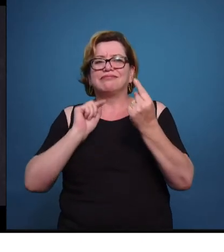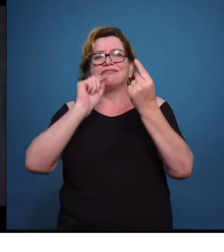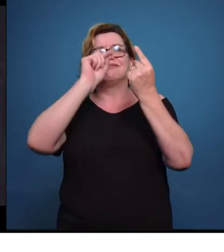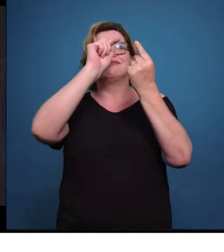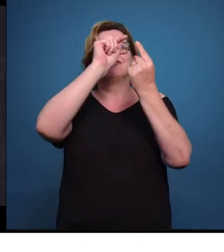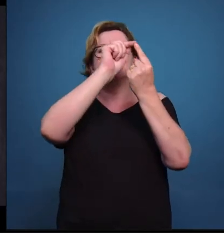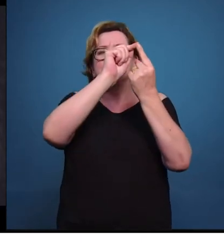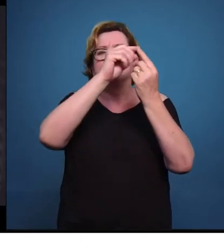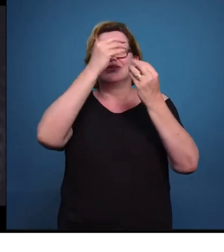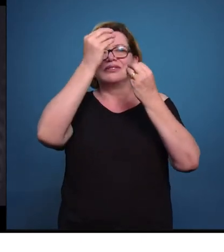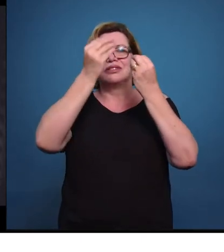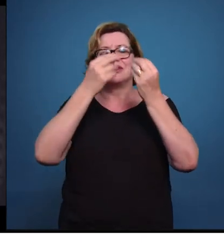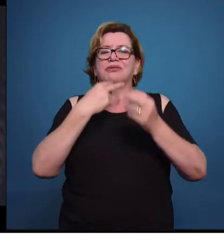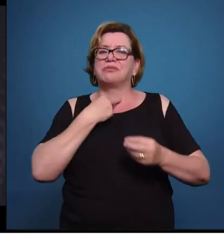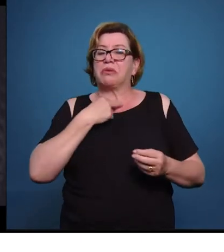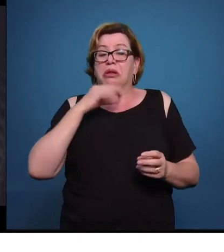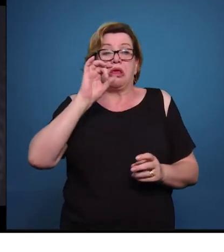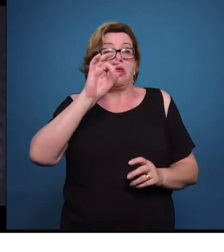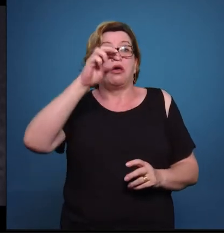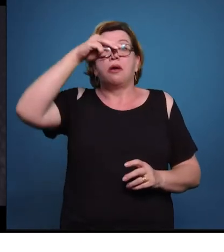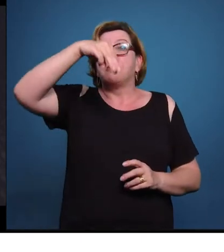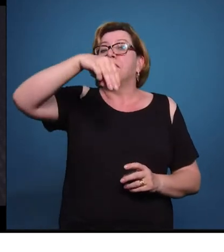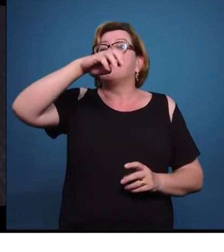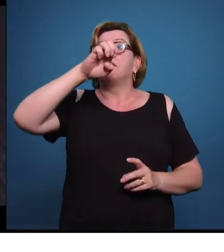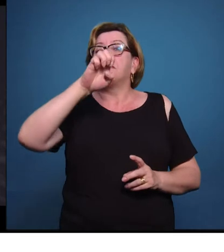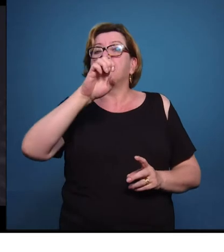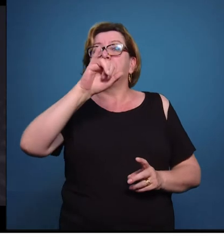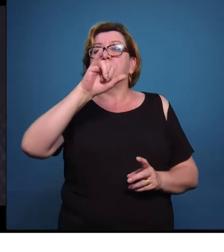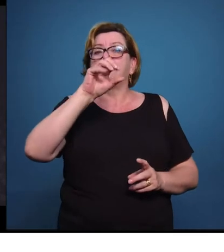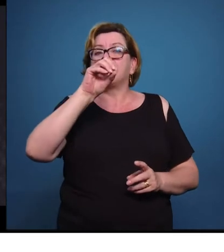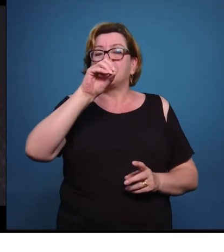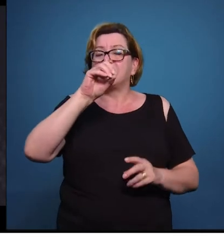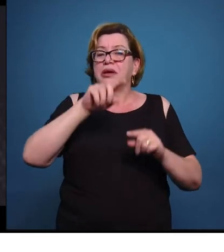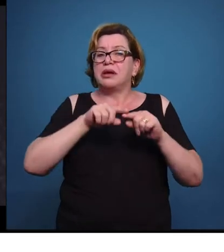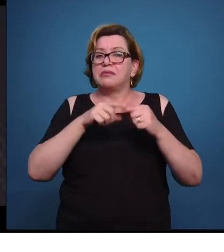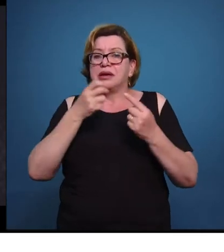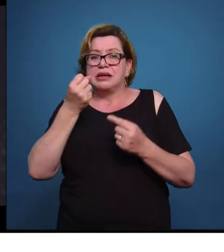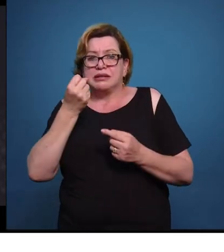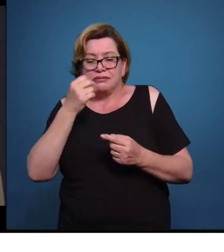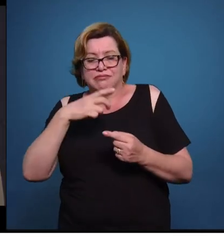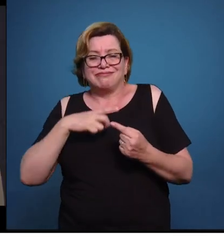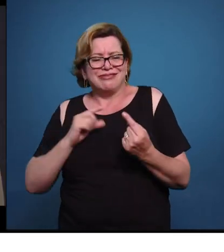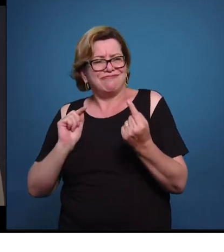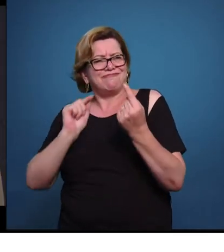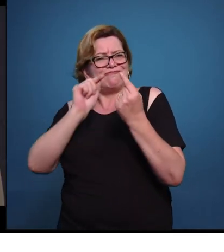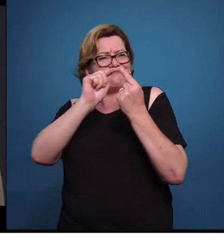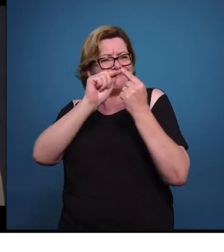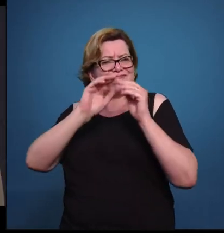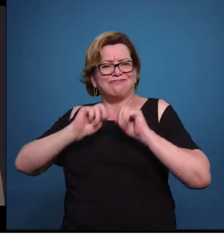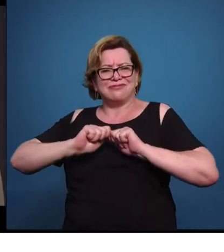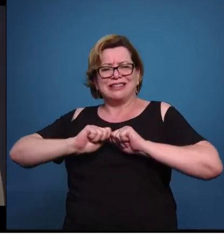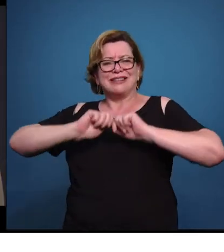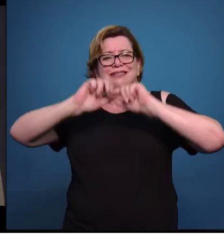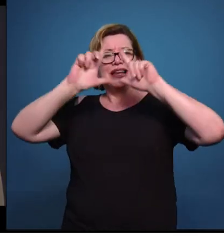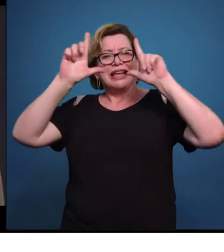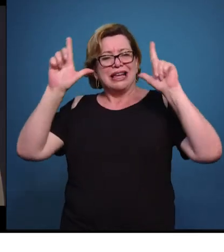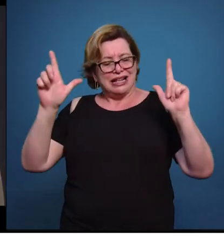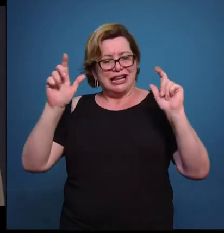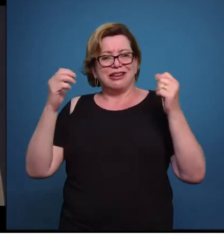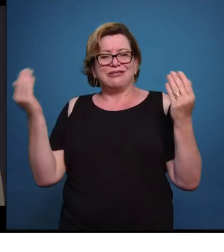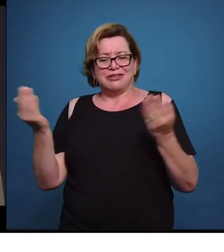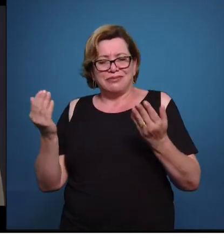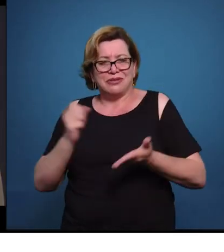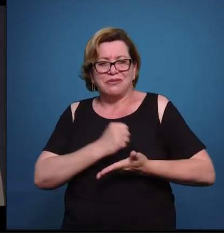um instrumento, um acessório, como qualquer outro. Mas, como uma boa finalidade, com o assessoramento de um profissional chamado ainda professor,